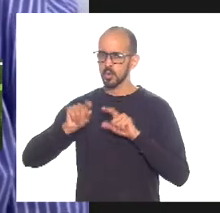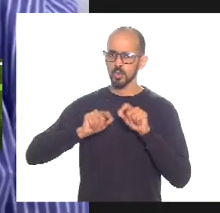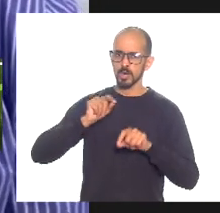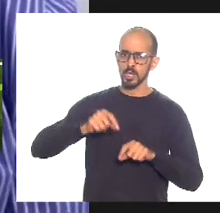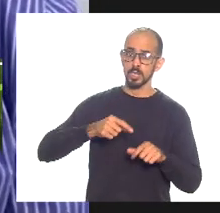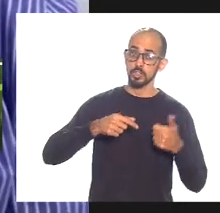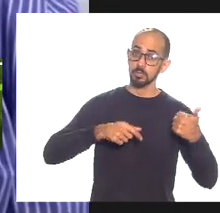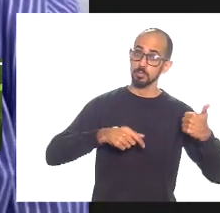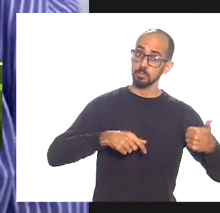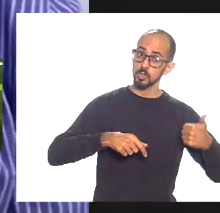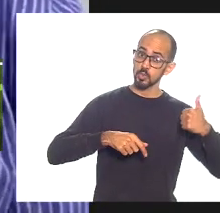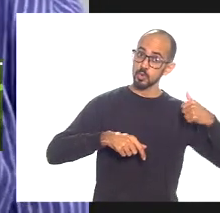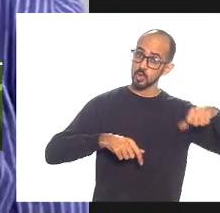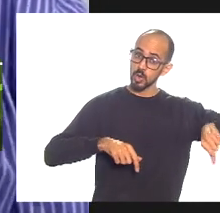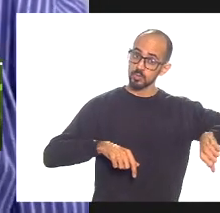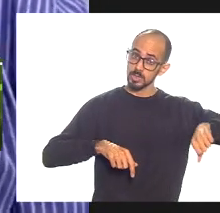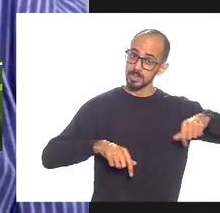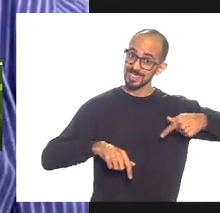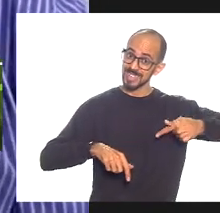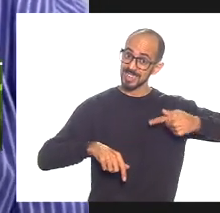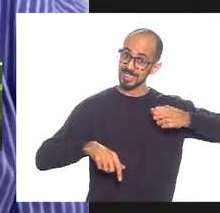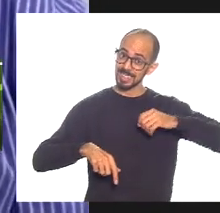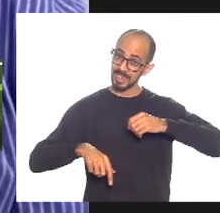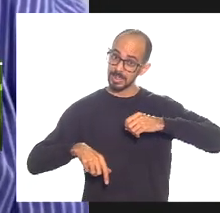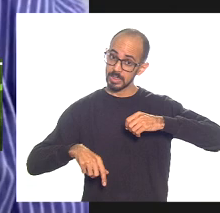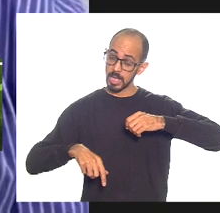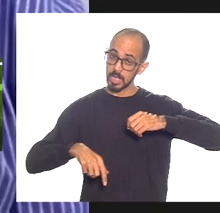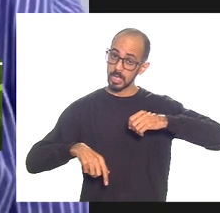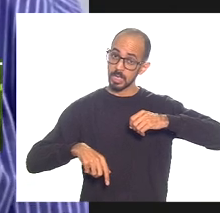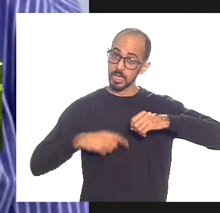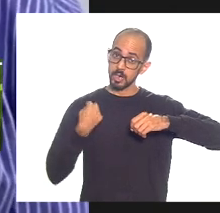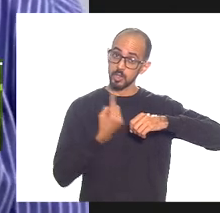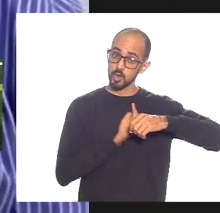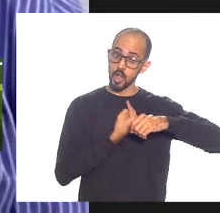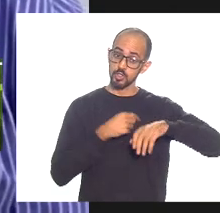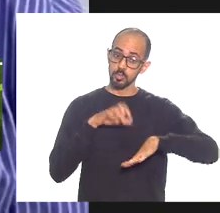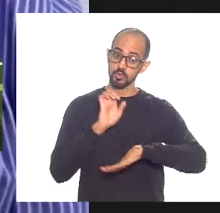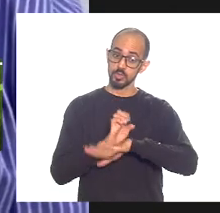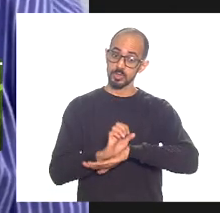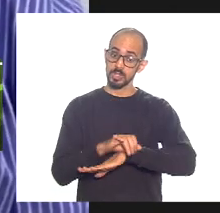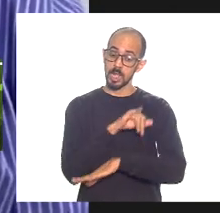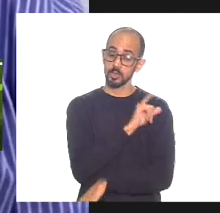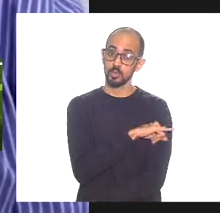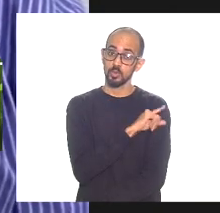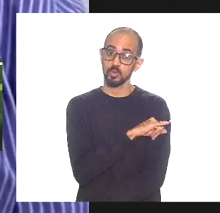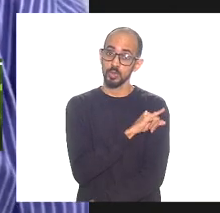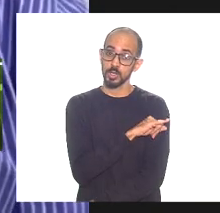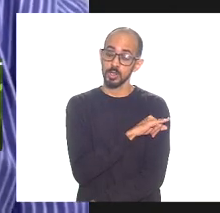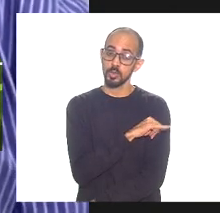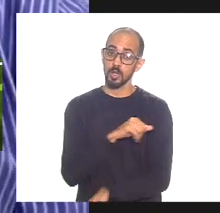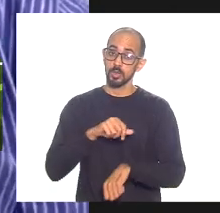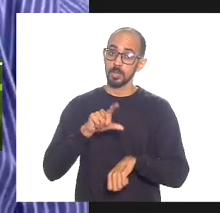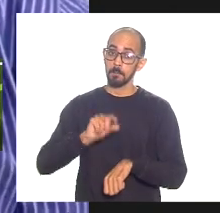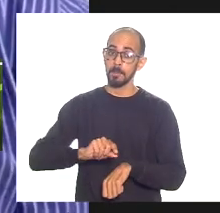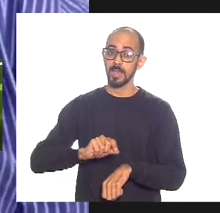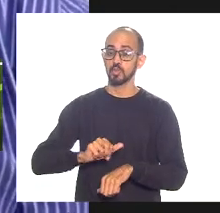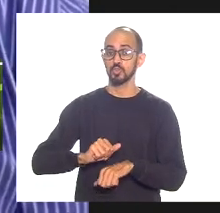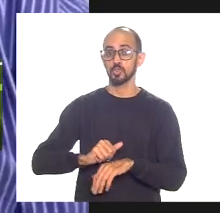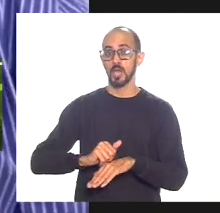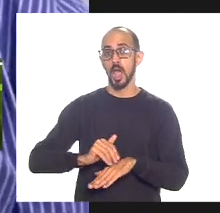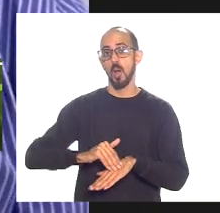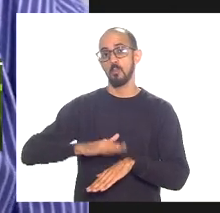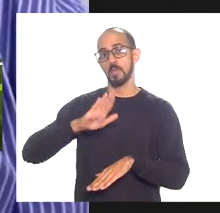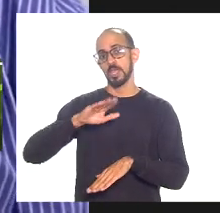1970 nós somos o ente federativo que menos cresce no nosso país então é